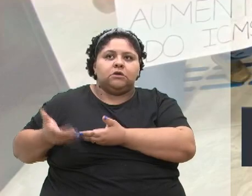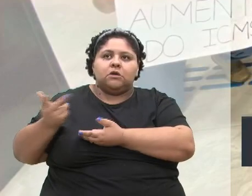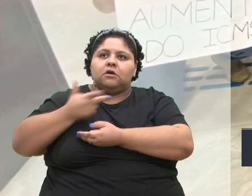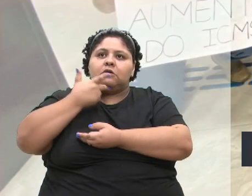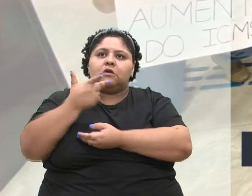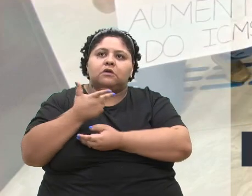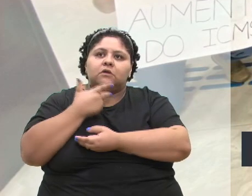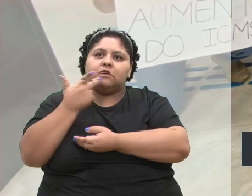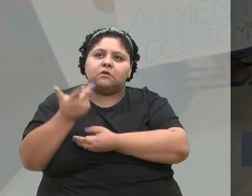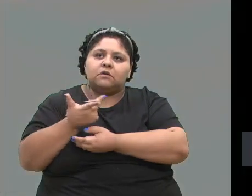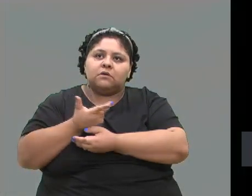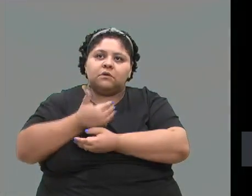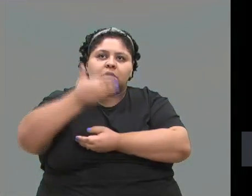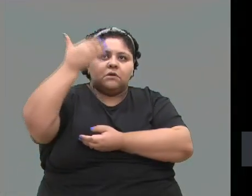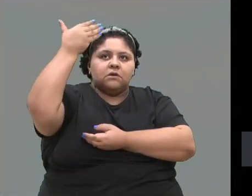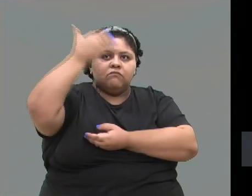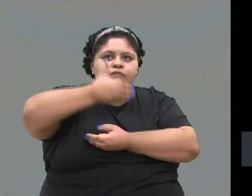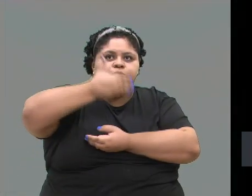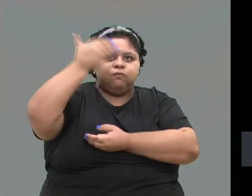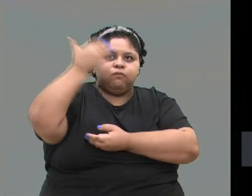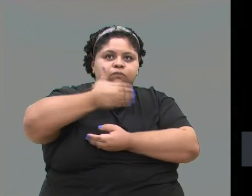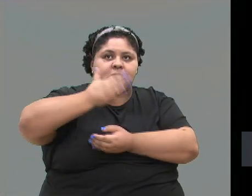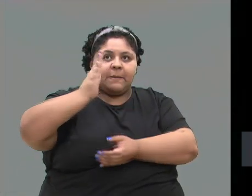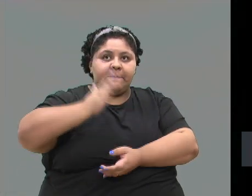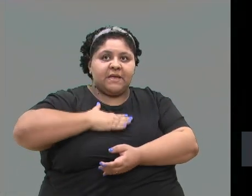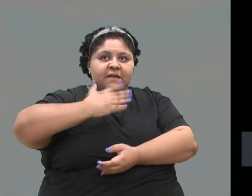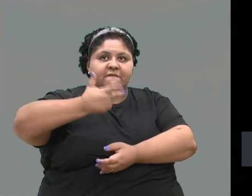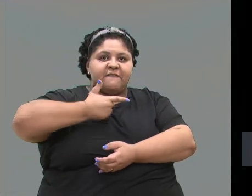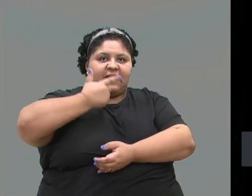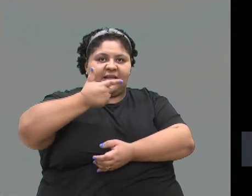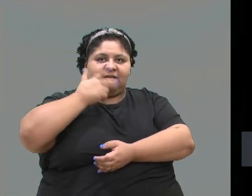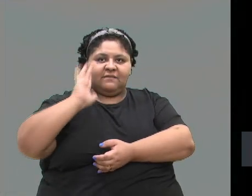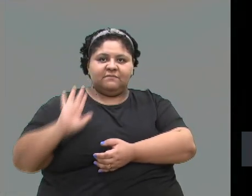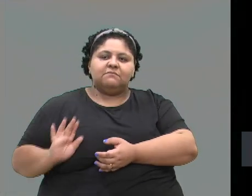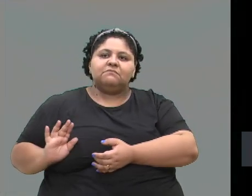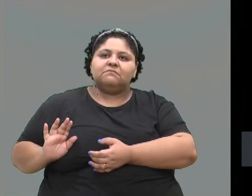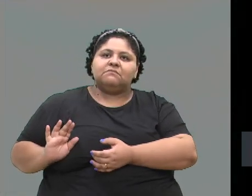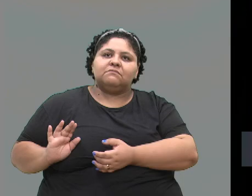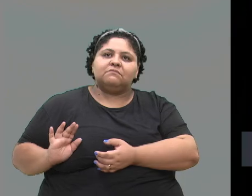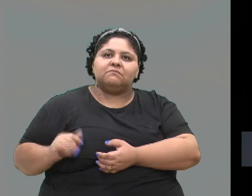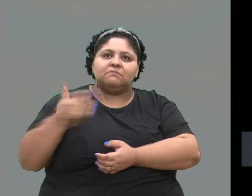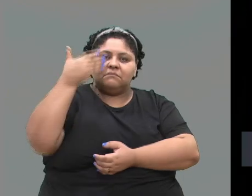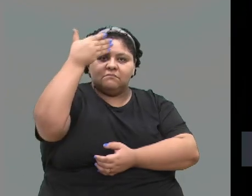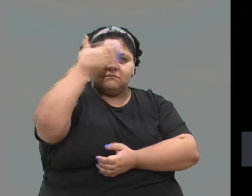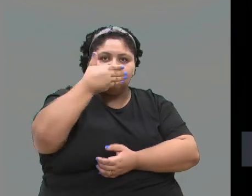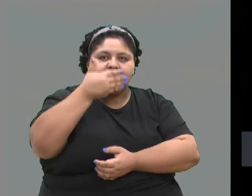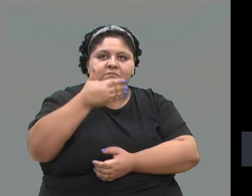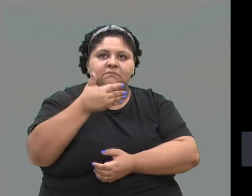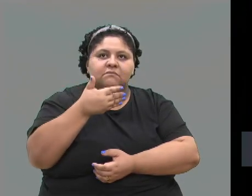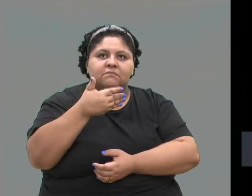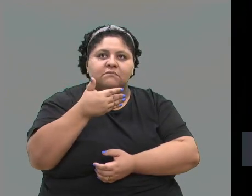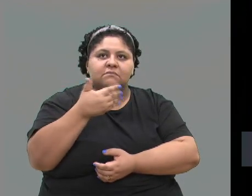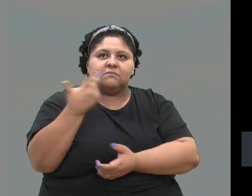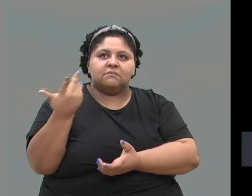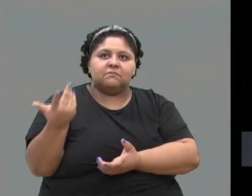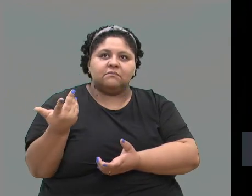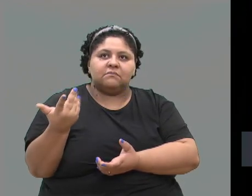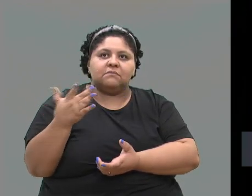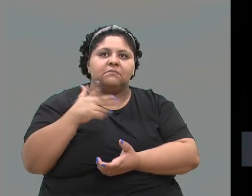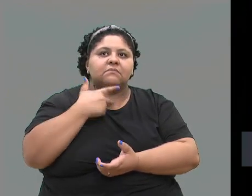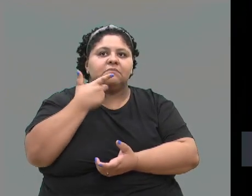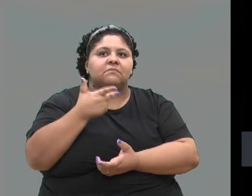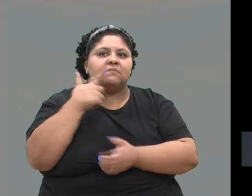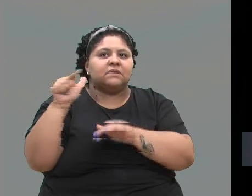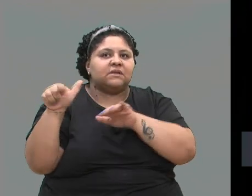aqui a comprovação da minha fala. E a comprovação foi a minha fala